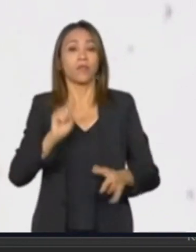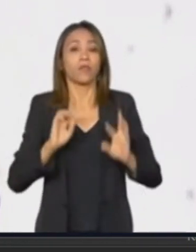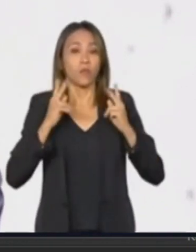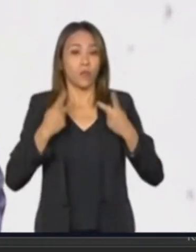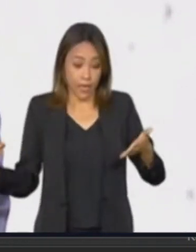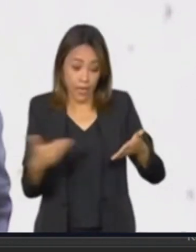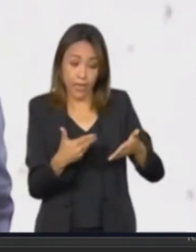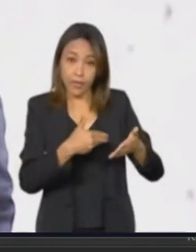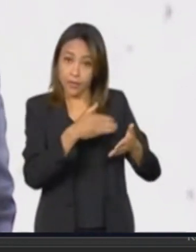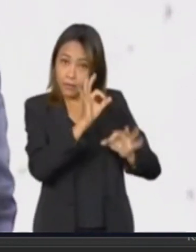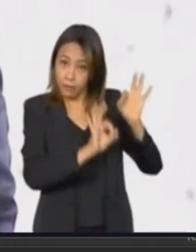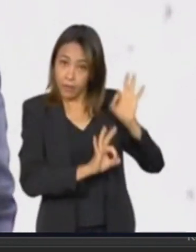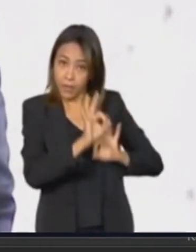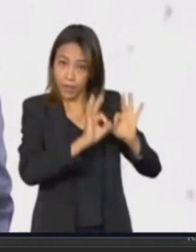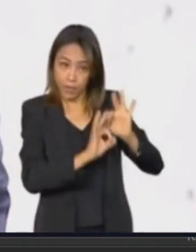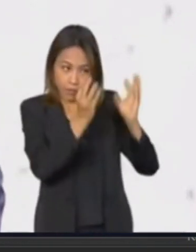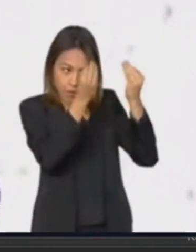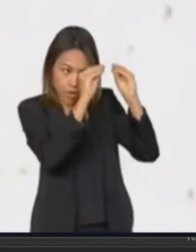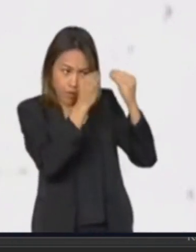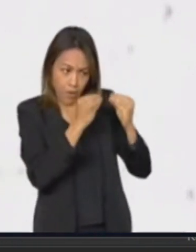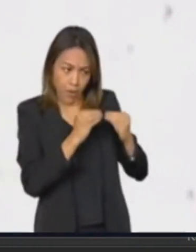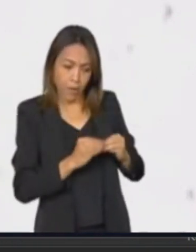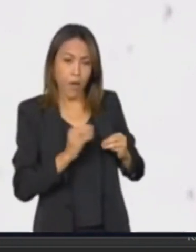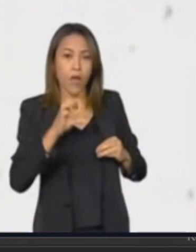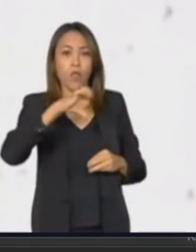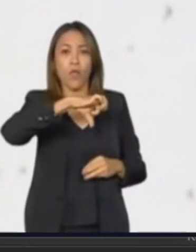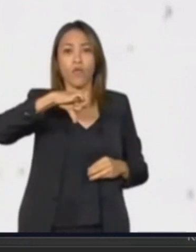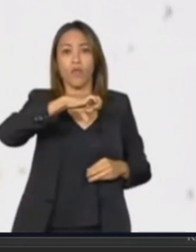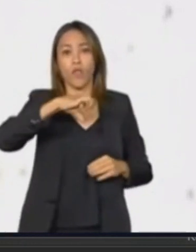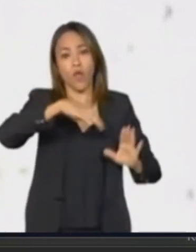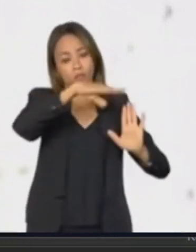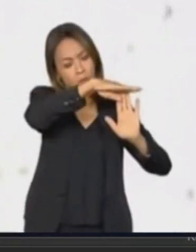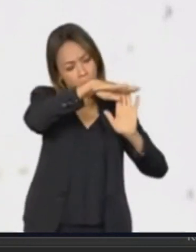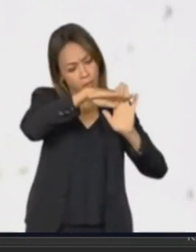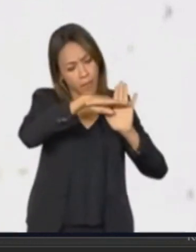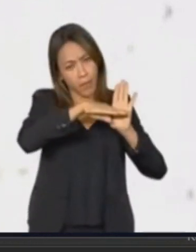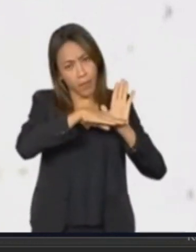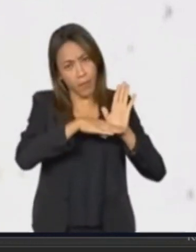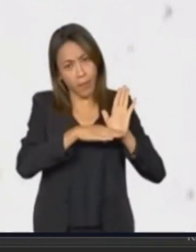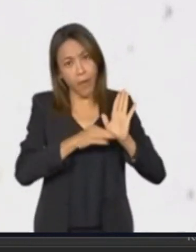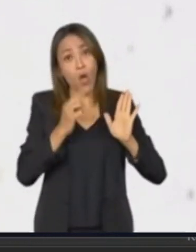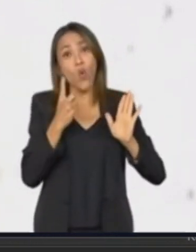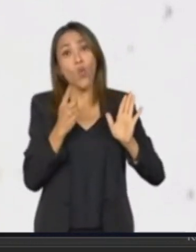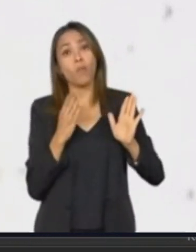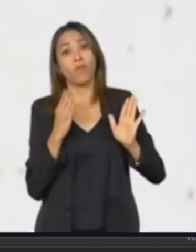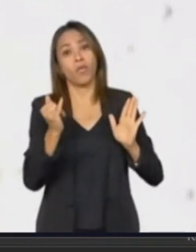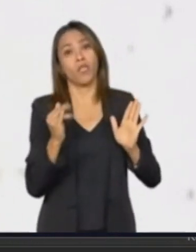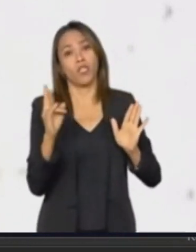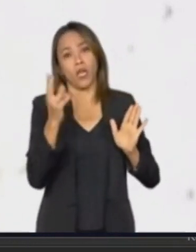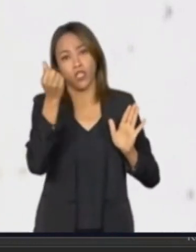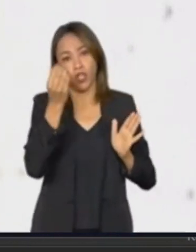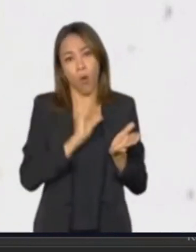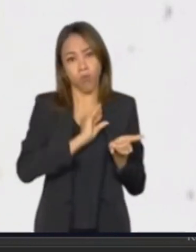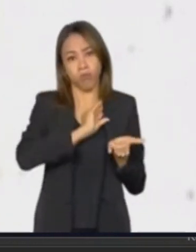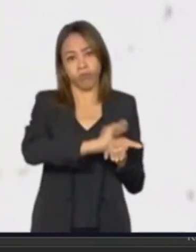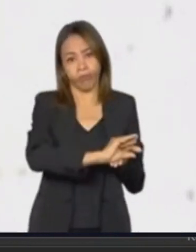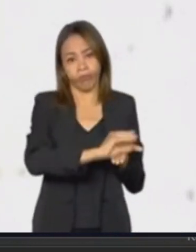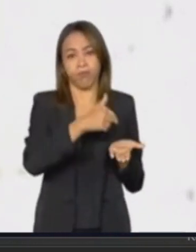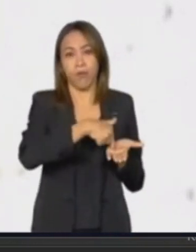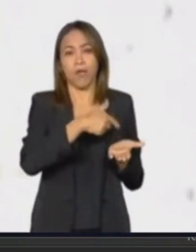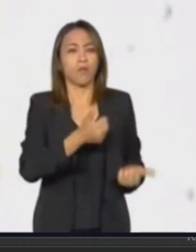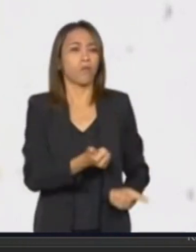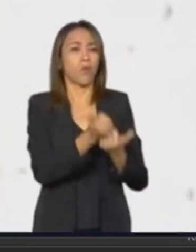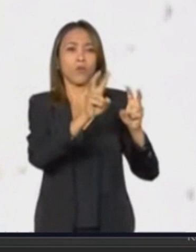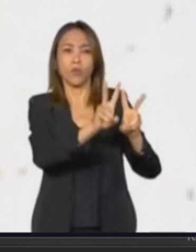constituído por um conjunto de 99 ações, com um orçamento inicial de quase um bilhão de reais. São ações sobre assistência